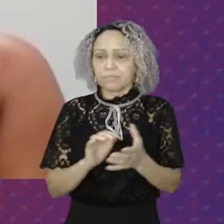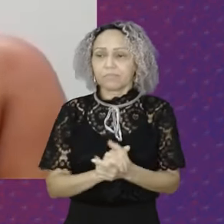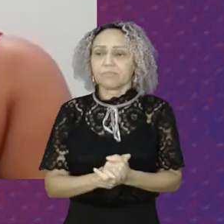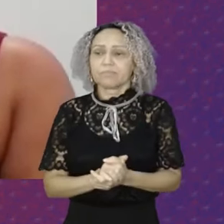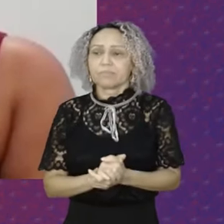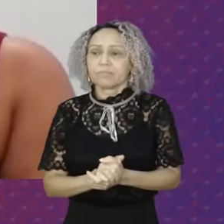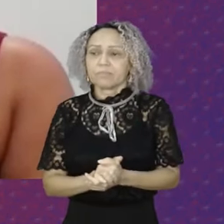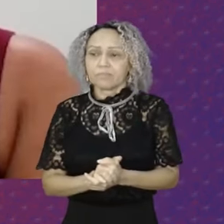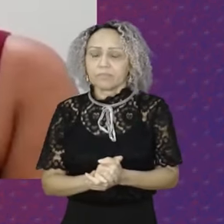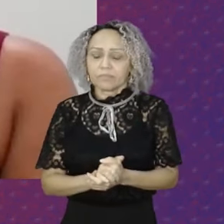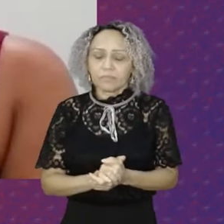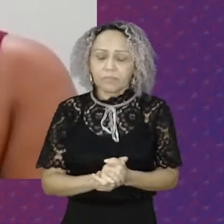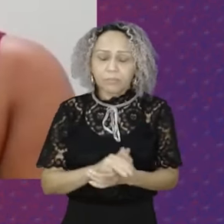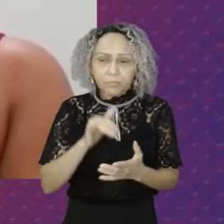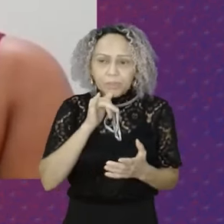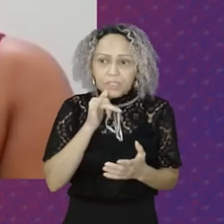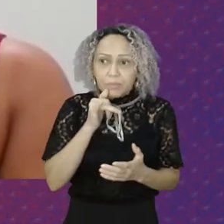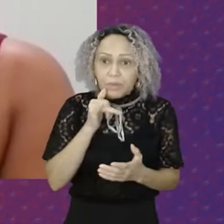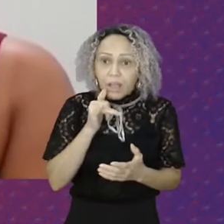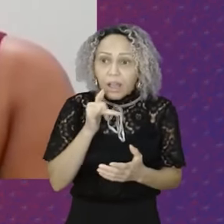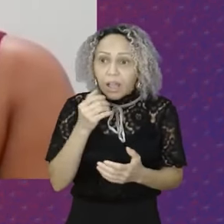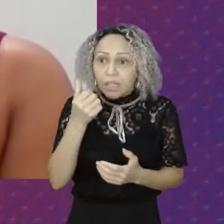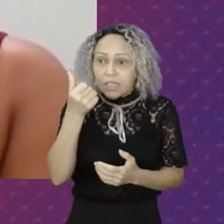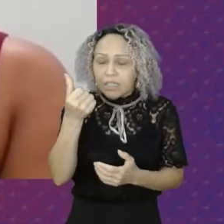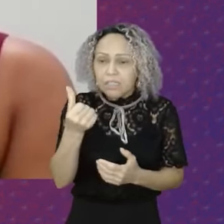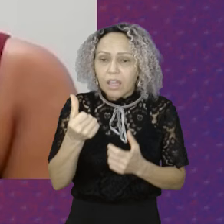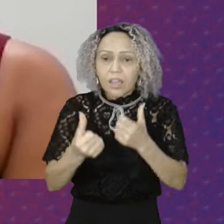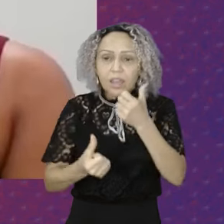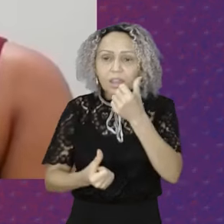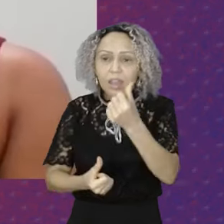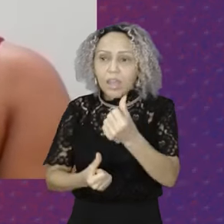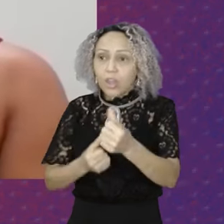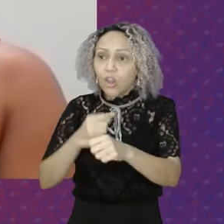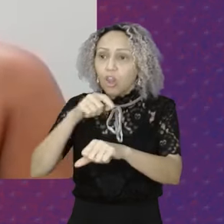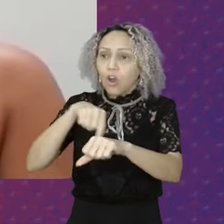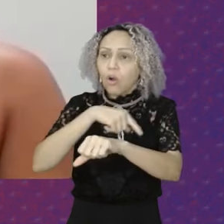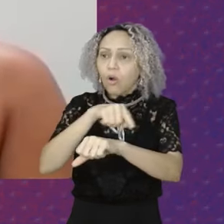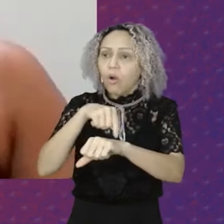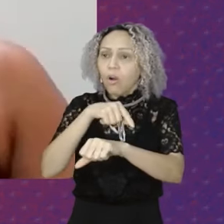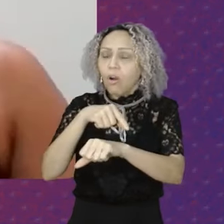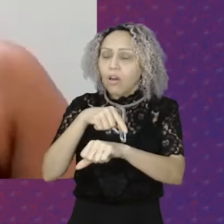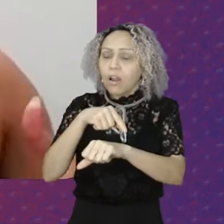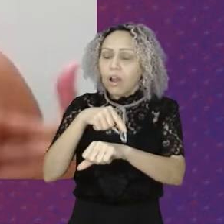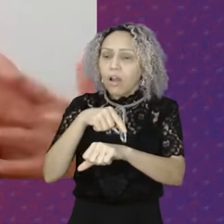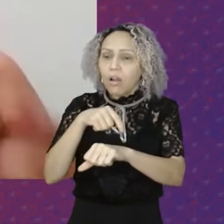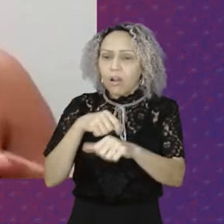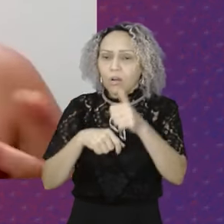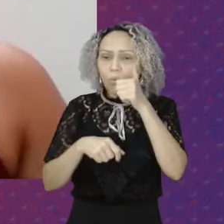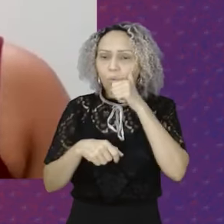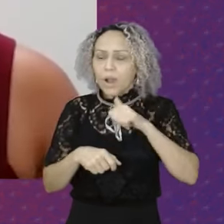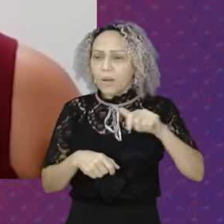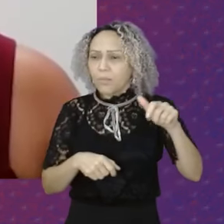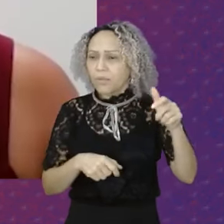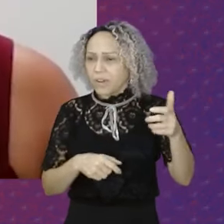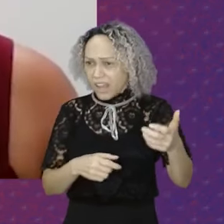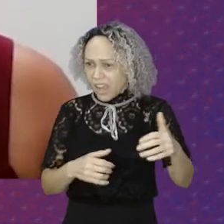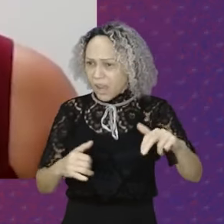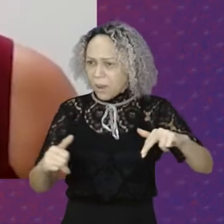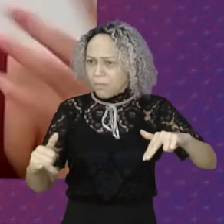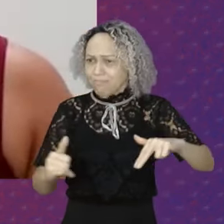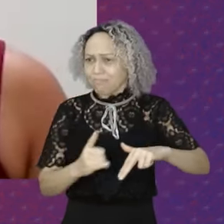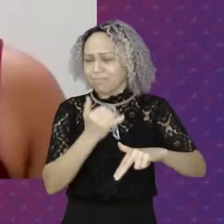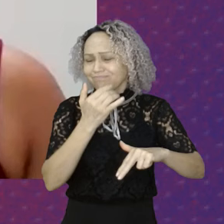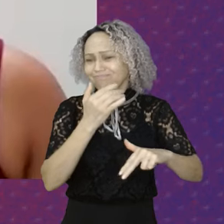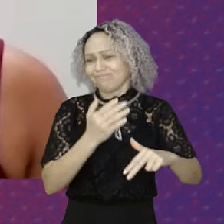A cada seis horas Uma mulher é vítima De feminicídio No Brasil Então isso é resultado De nos